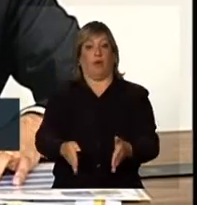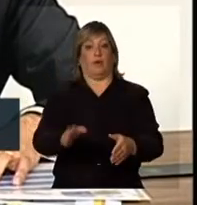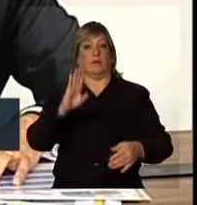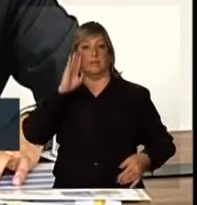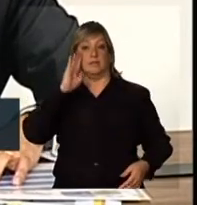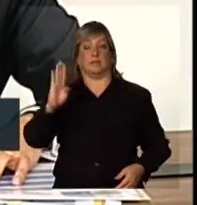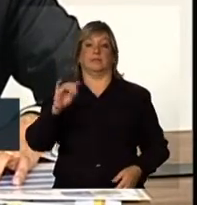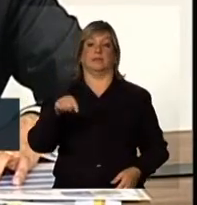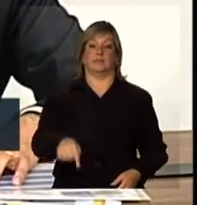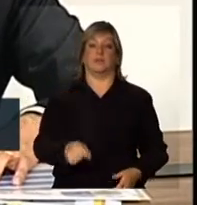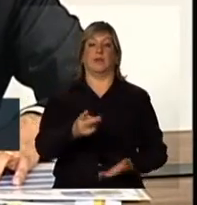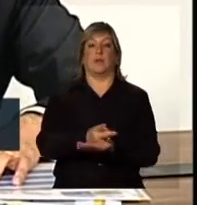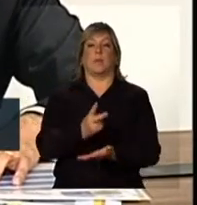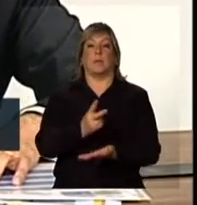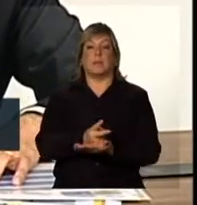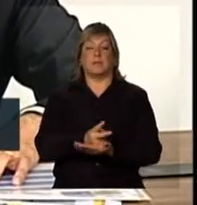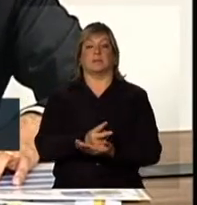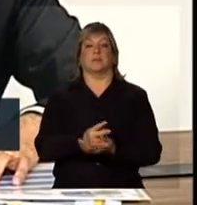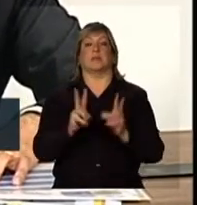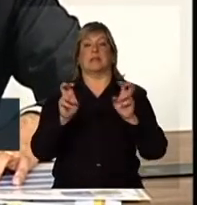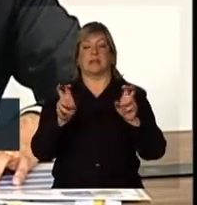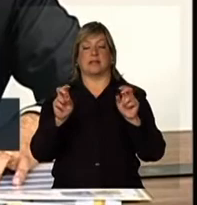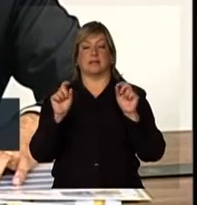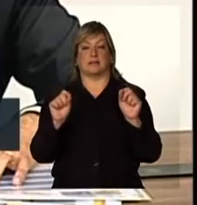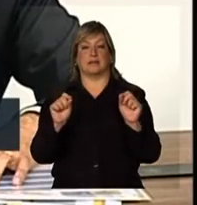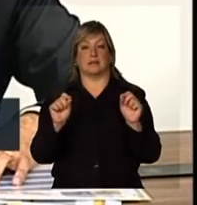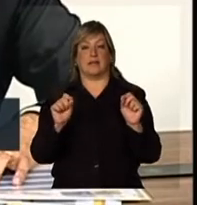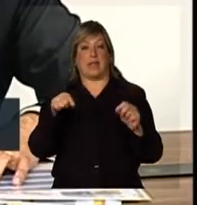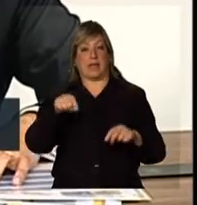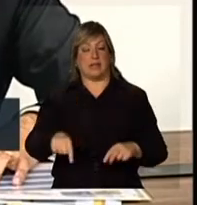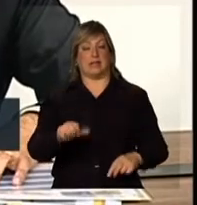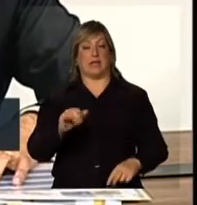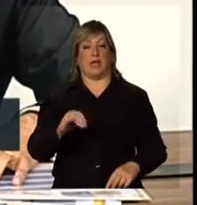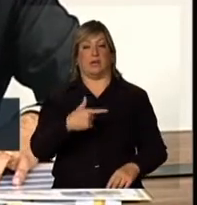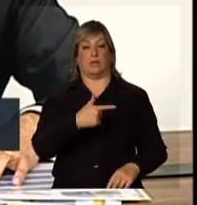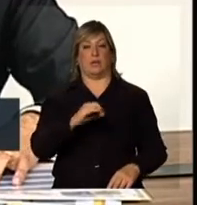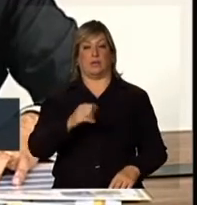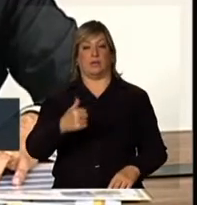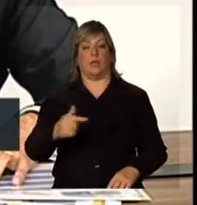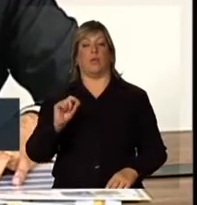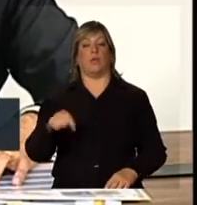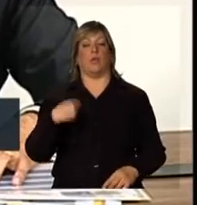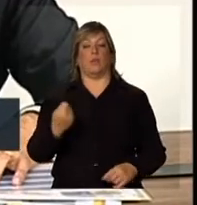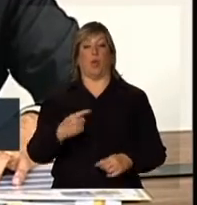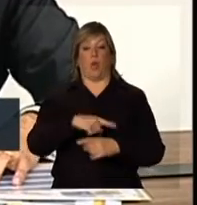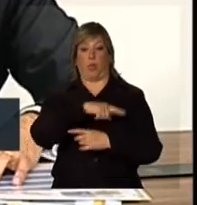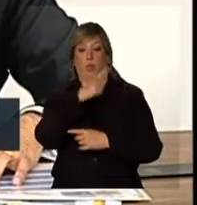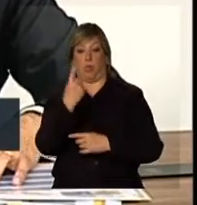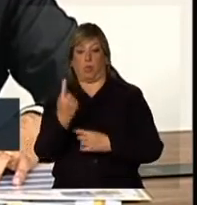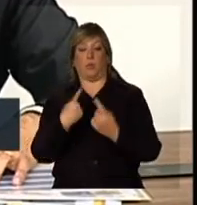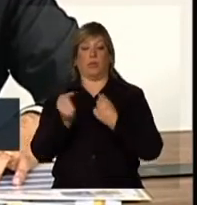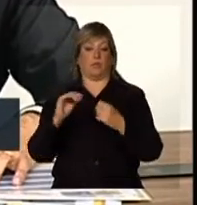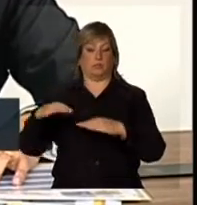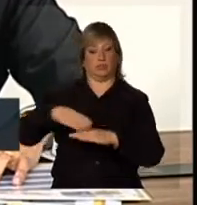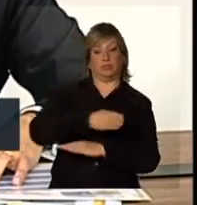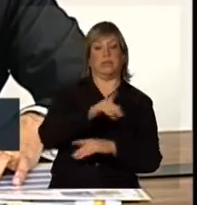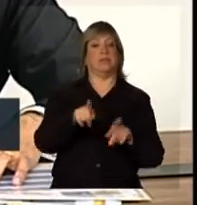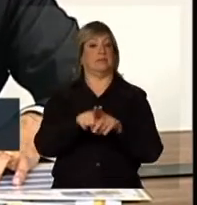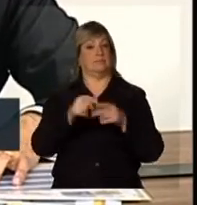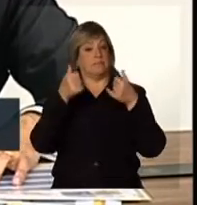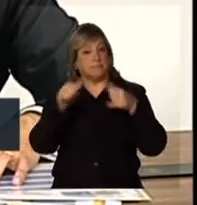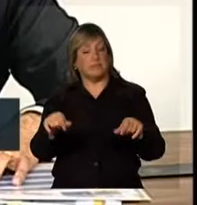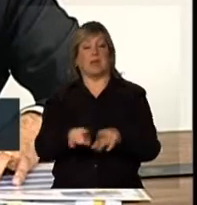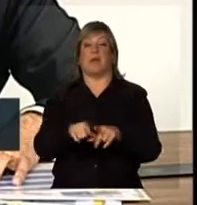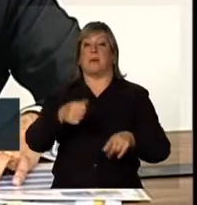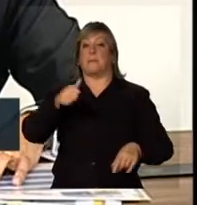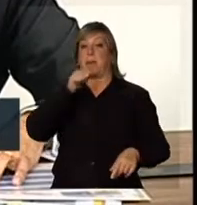mesmo tema, que esse ano será a ultrapassagem e será a ingestão de bebida alcoólica.